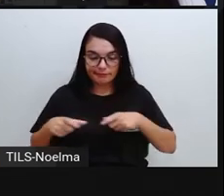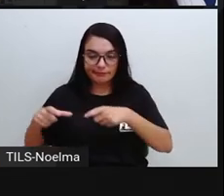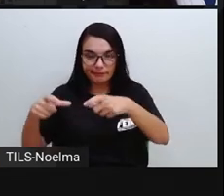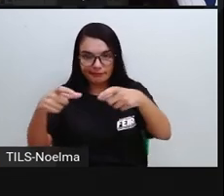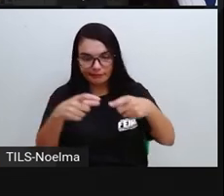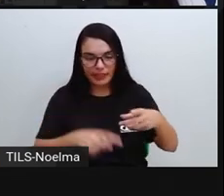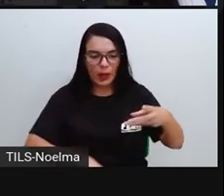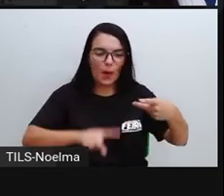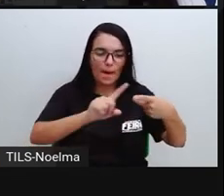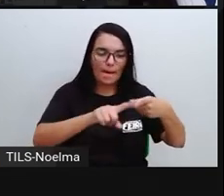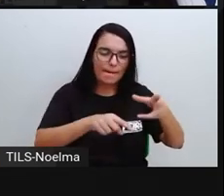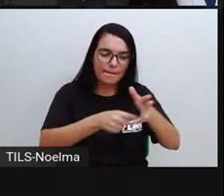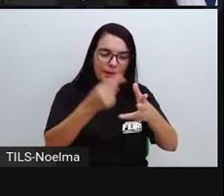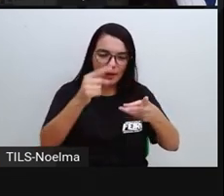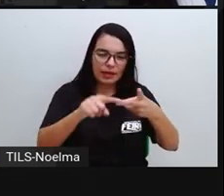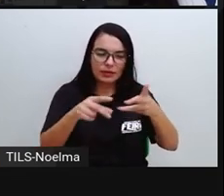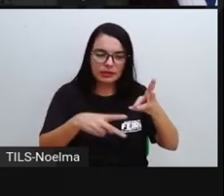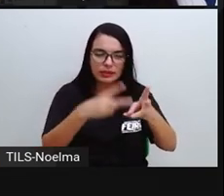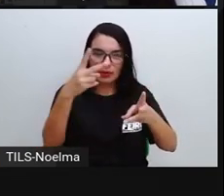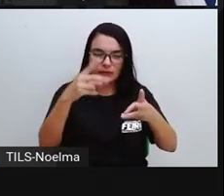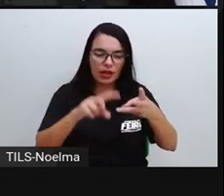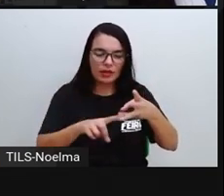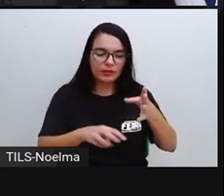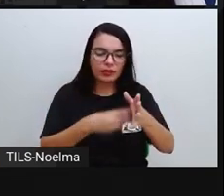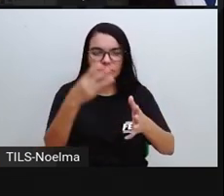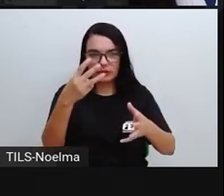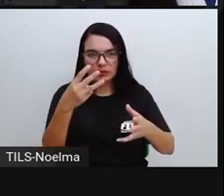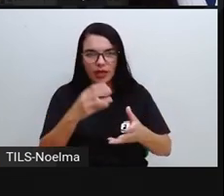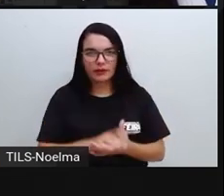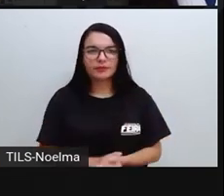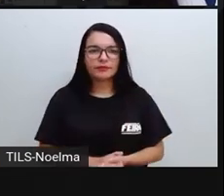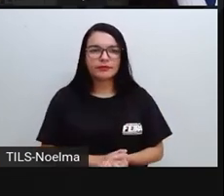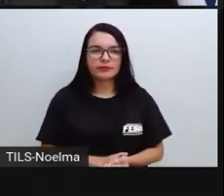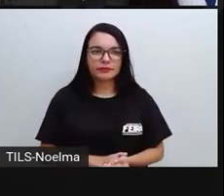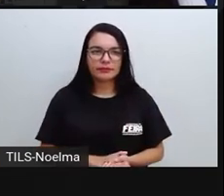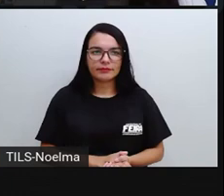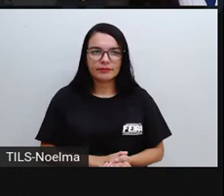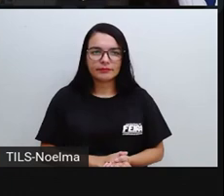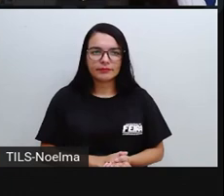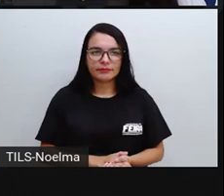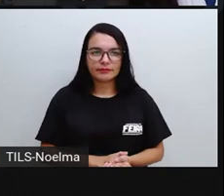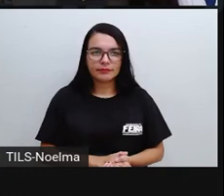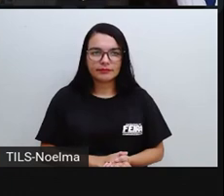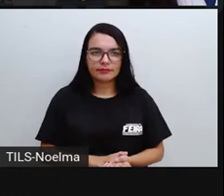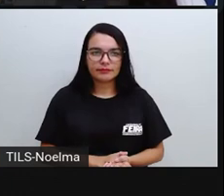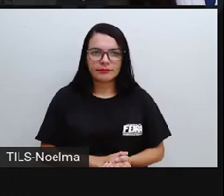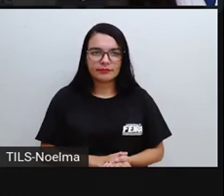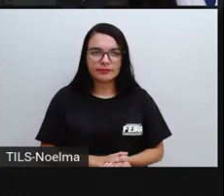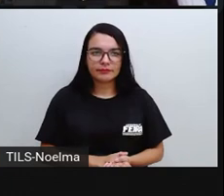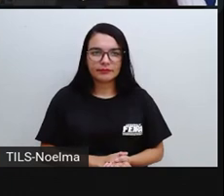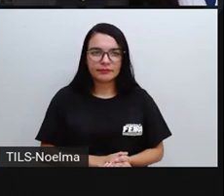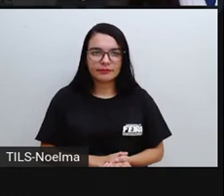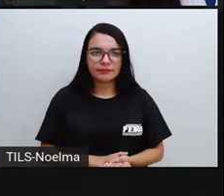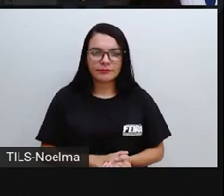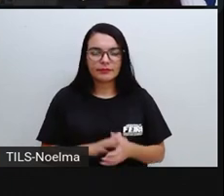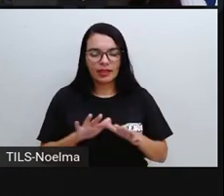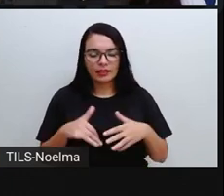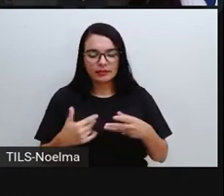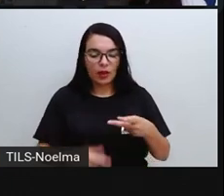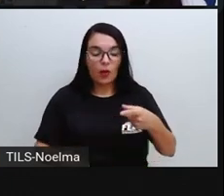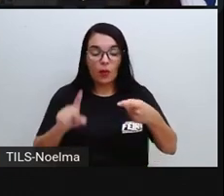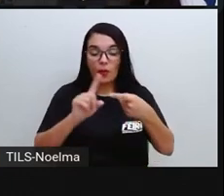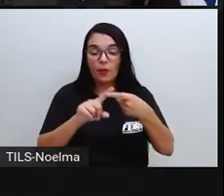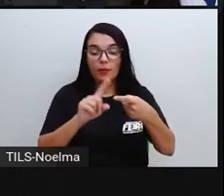os três setores principais, que é o primário, o secundário e o terciário, embora alguns autores consideram aí mais dois